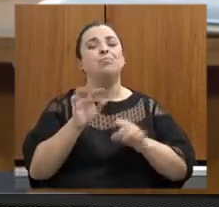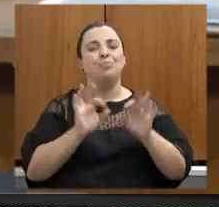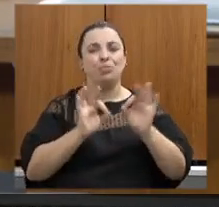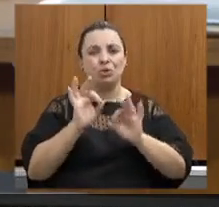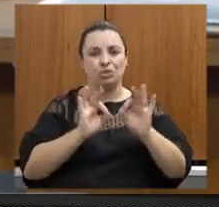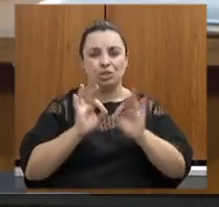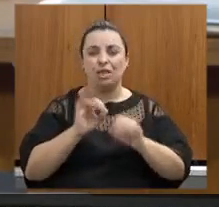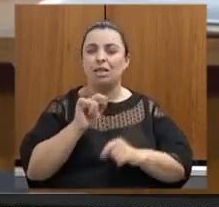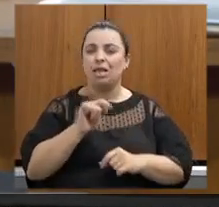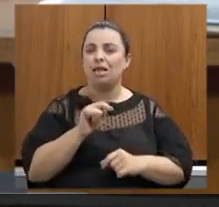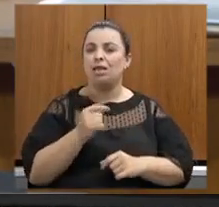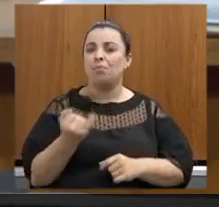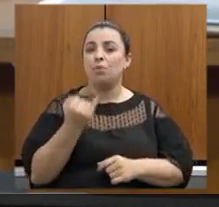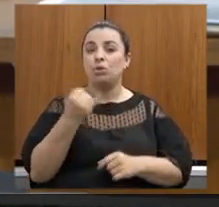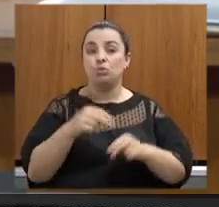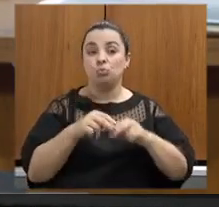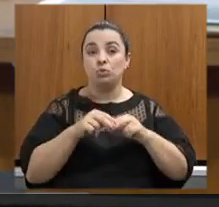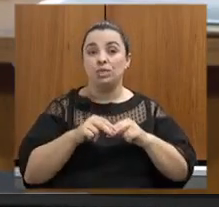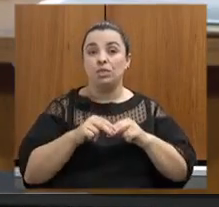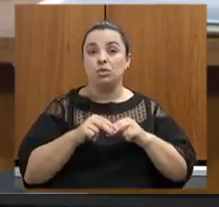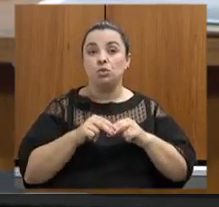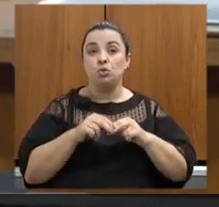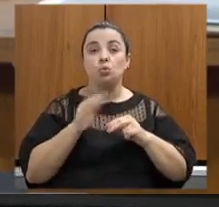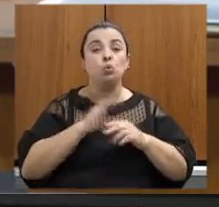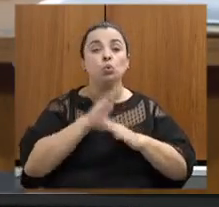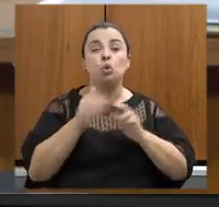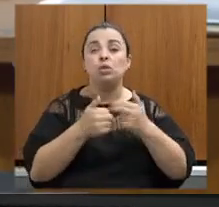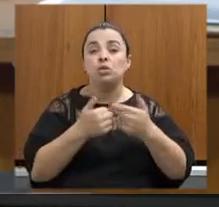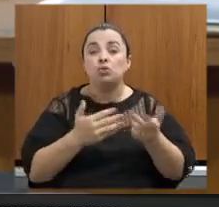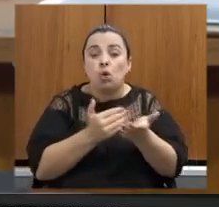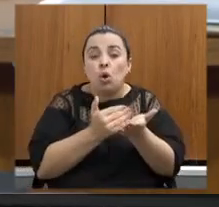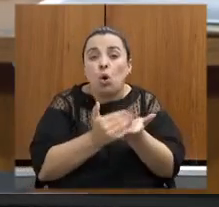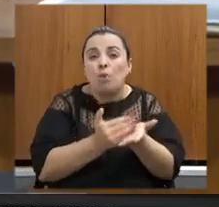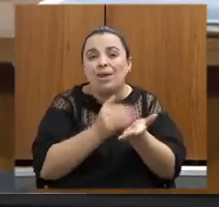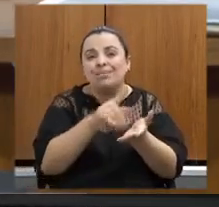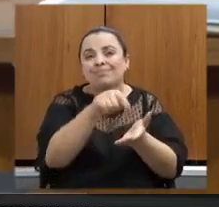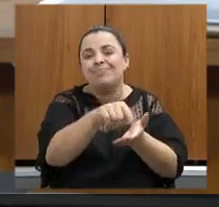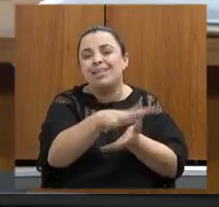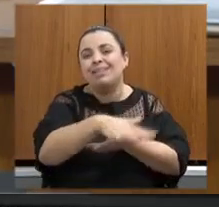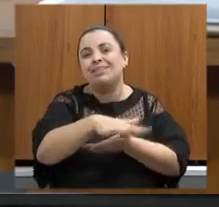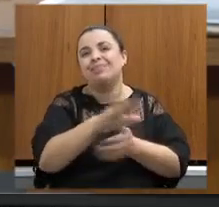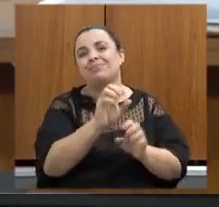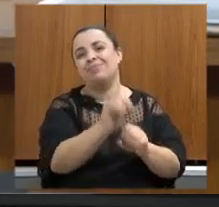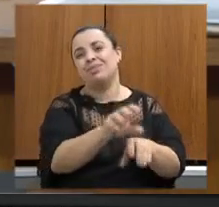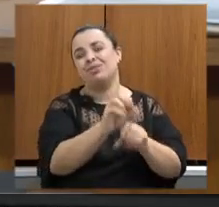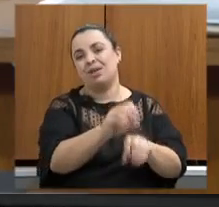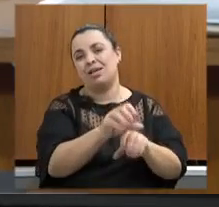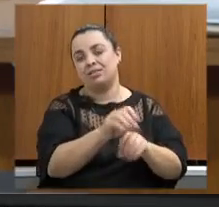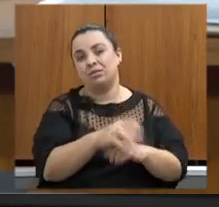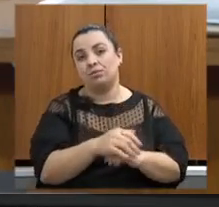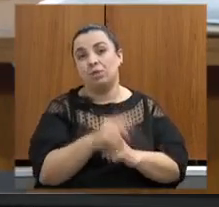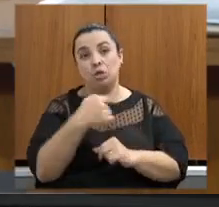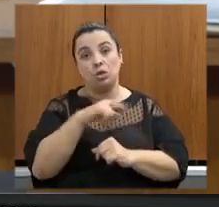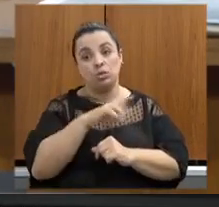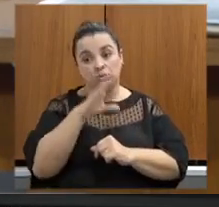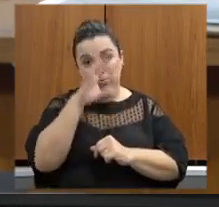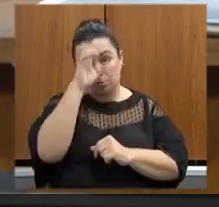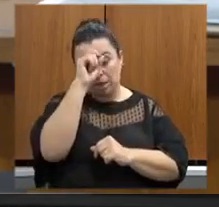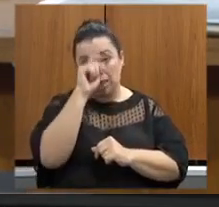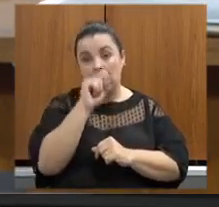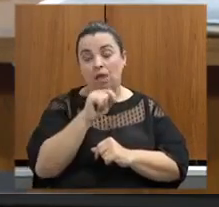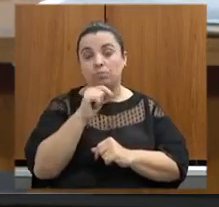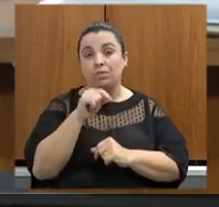educação tudo começa é lá que a gente aprende então seria e nós aprendemos nós trouxemos esse projeto